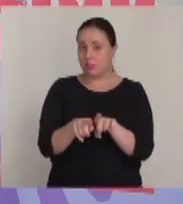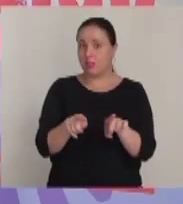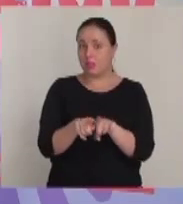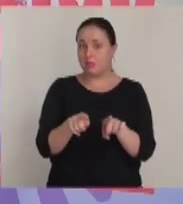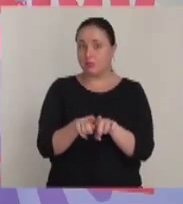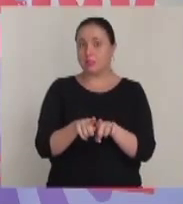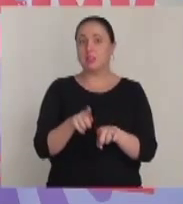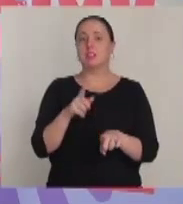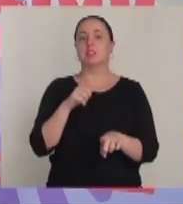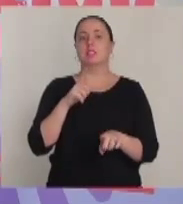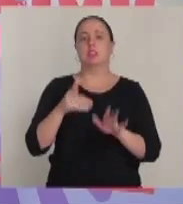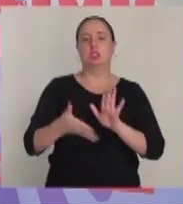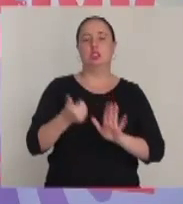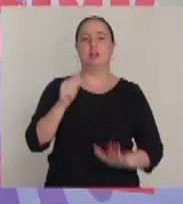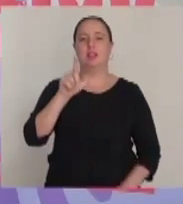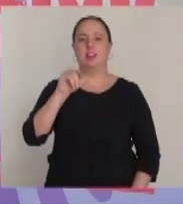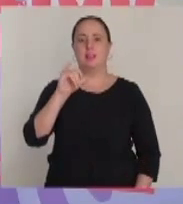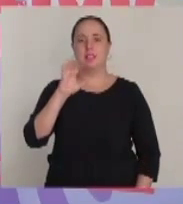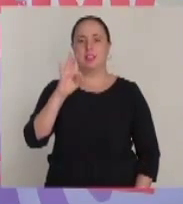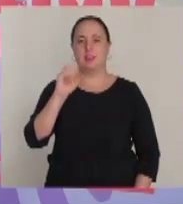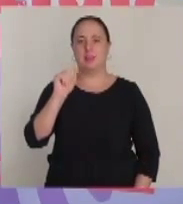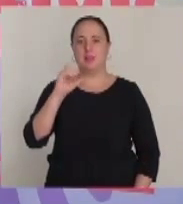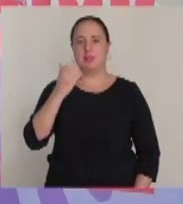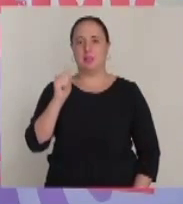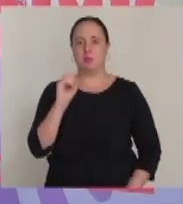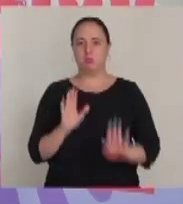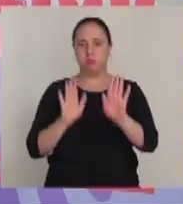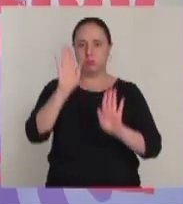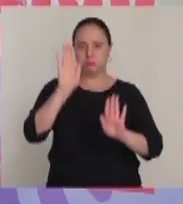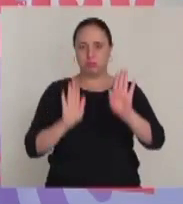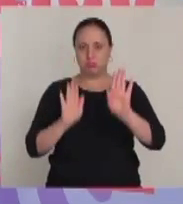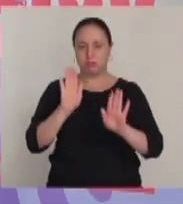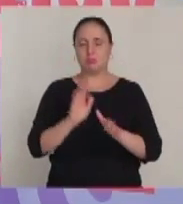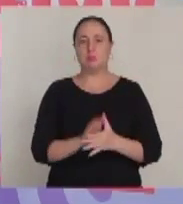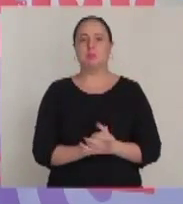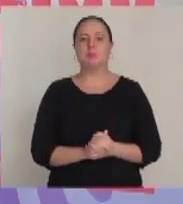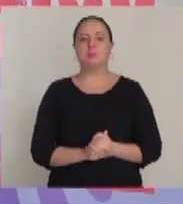urbana, inclusive com a dispensa de licitação.